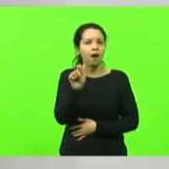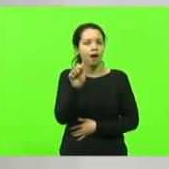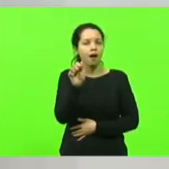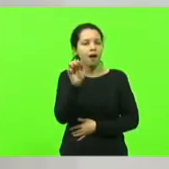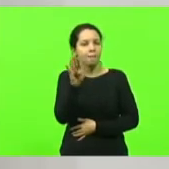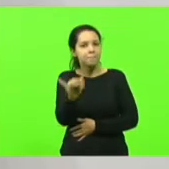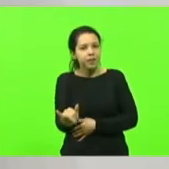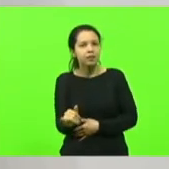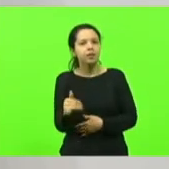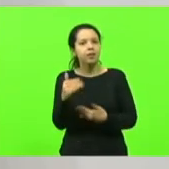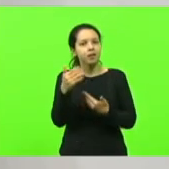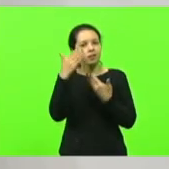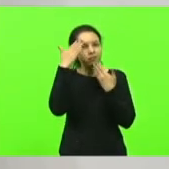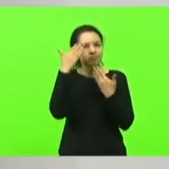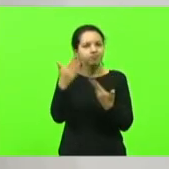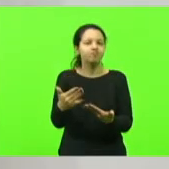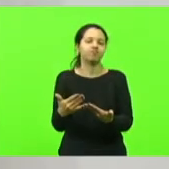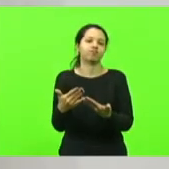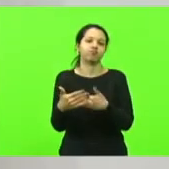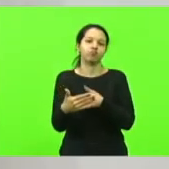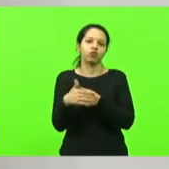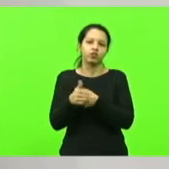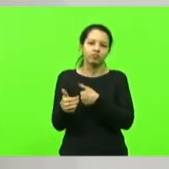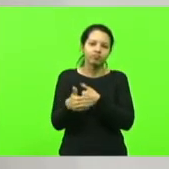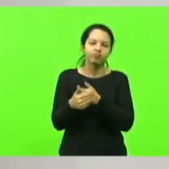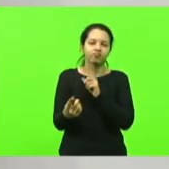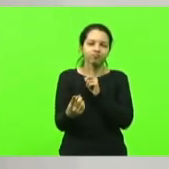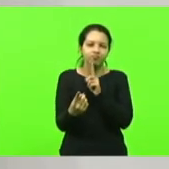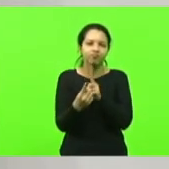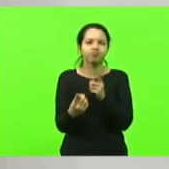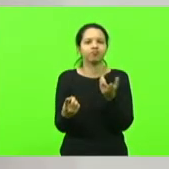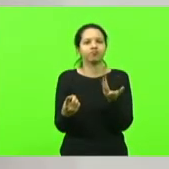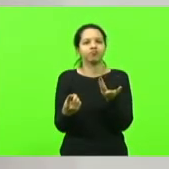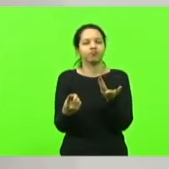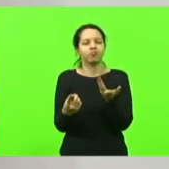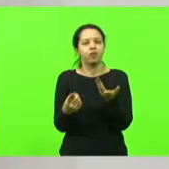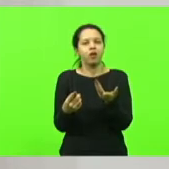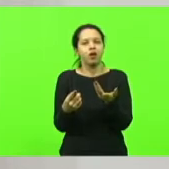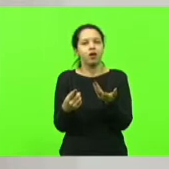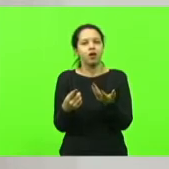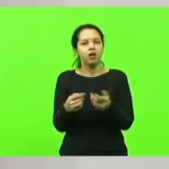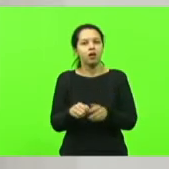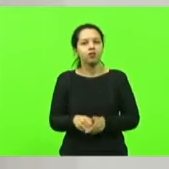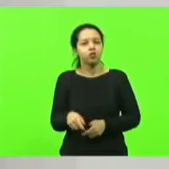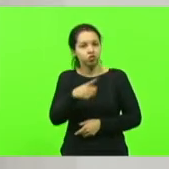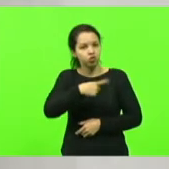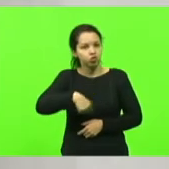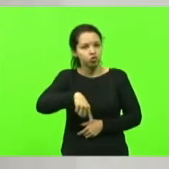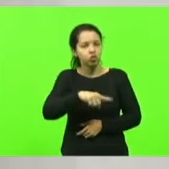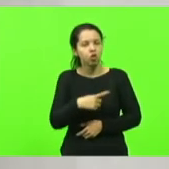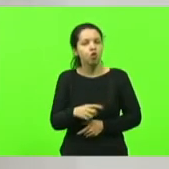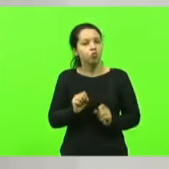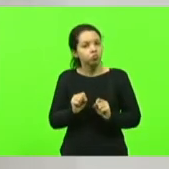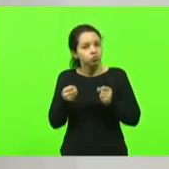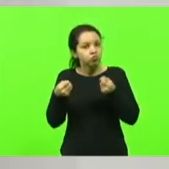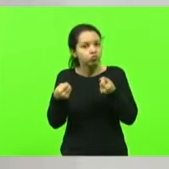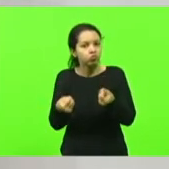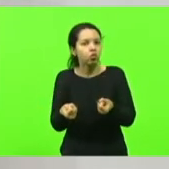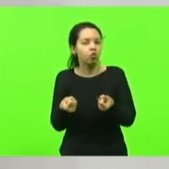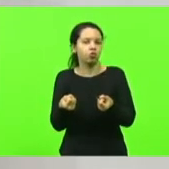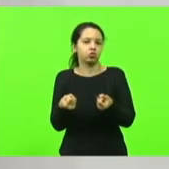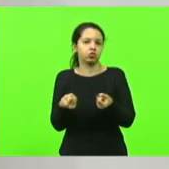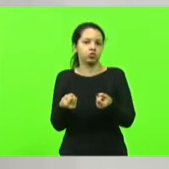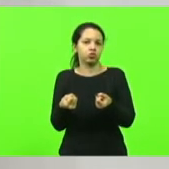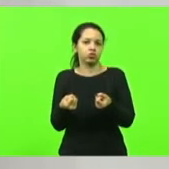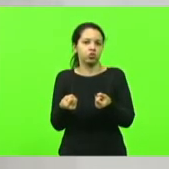acolhida, o nosso compromisso, o nosso empenho, como temos procurado levar muitas questões